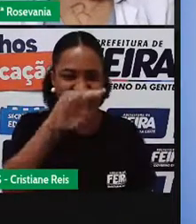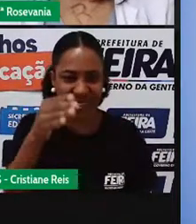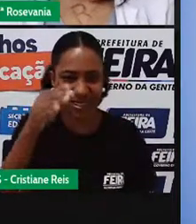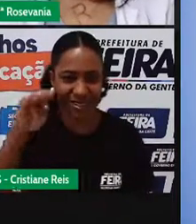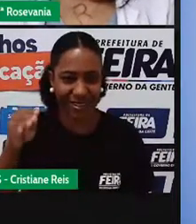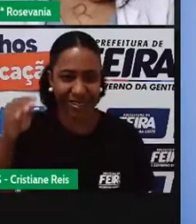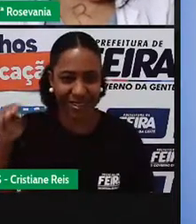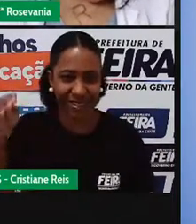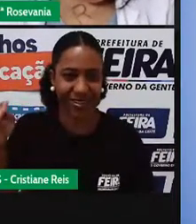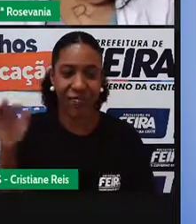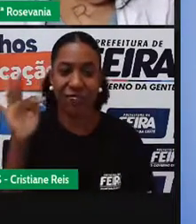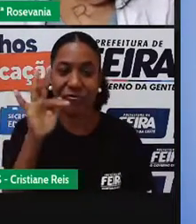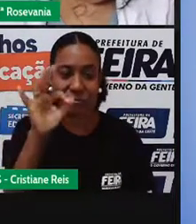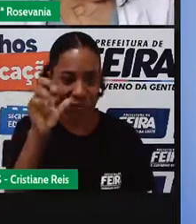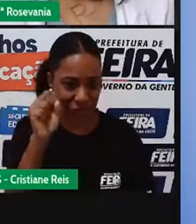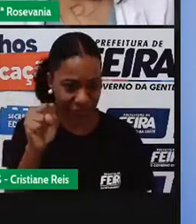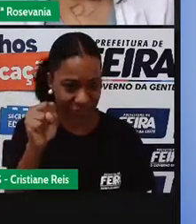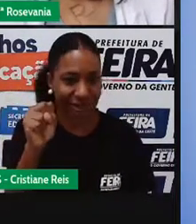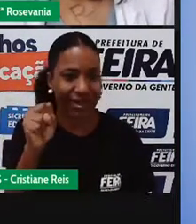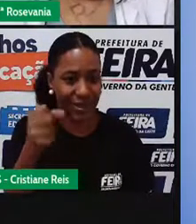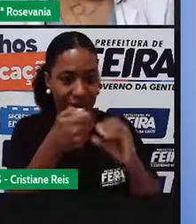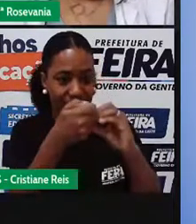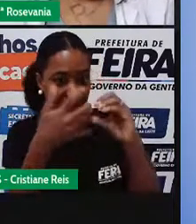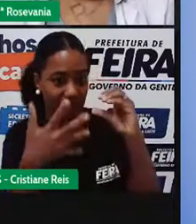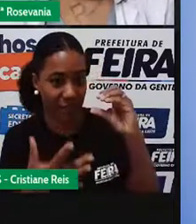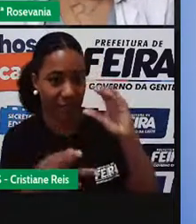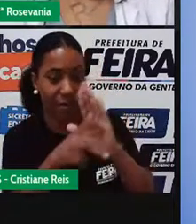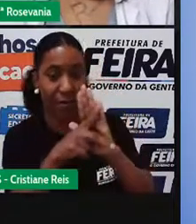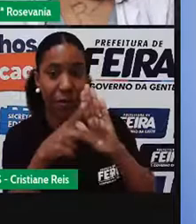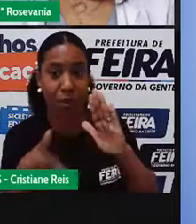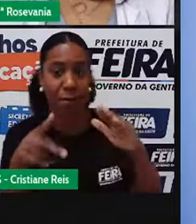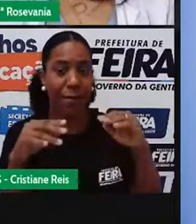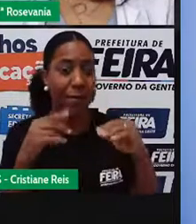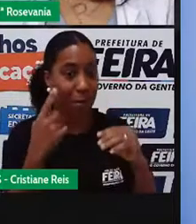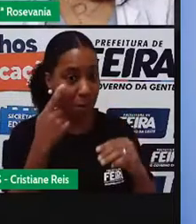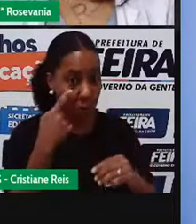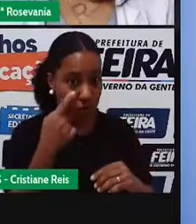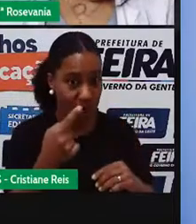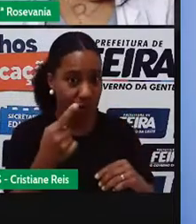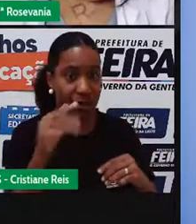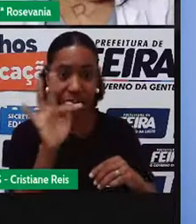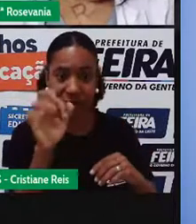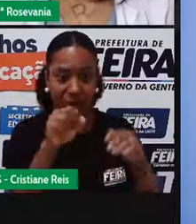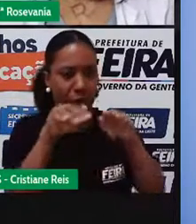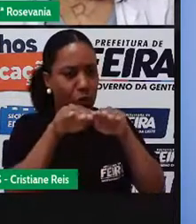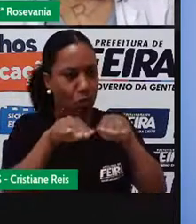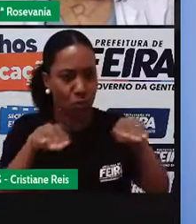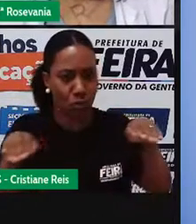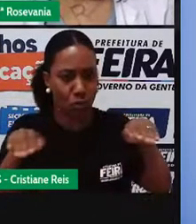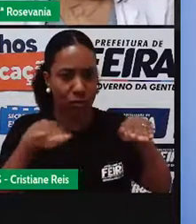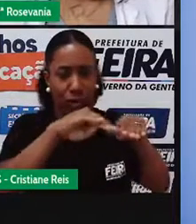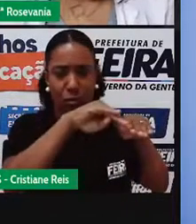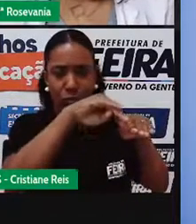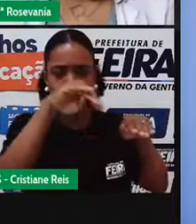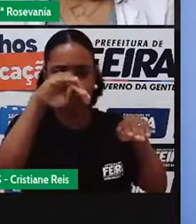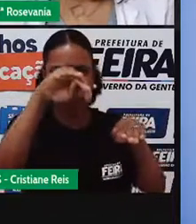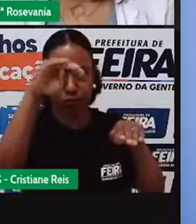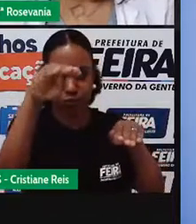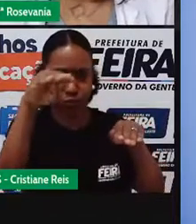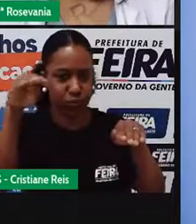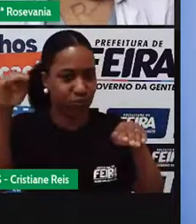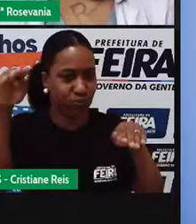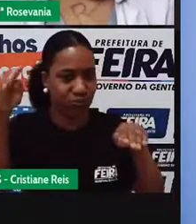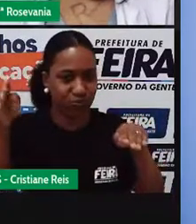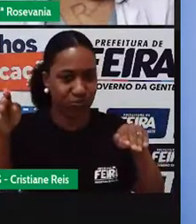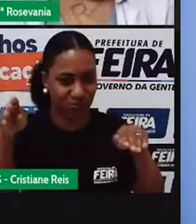que vai dar a característica do relevo de Filipe Santana, esse é o relevo de tabuleiro, onde você tem, né, pequenas serras, um conjunto de serras em